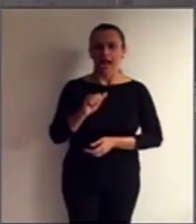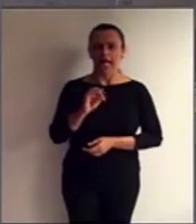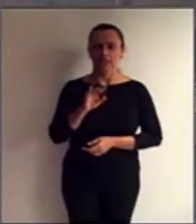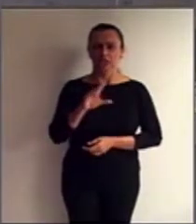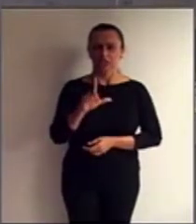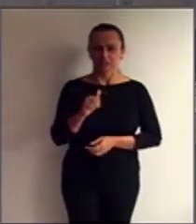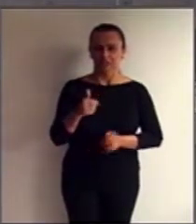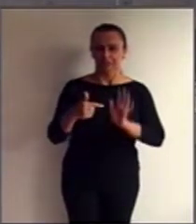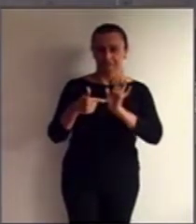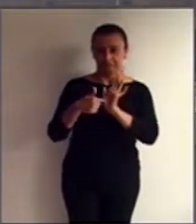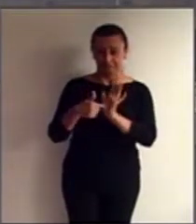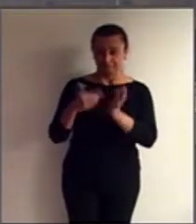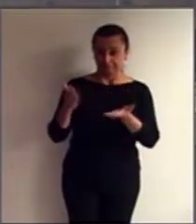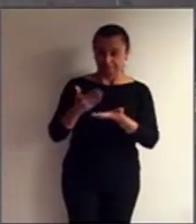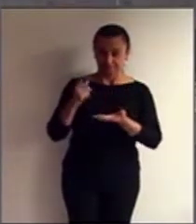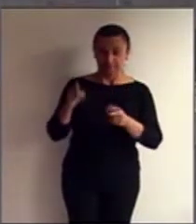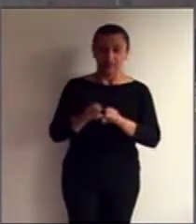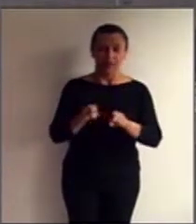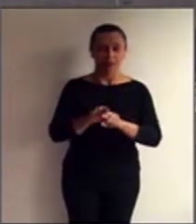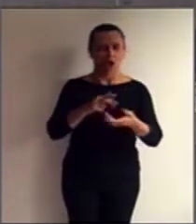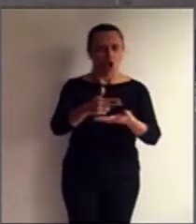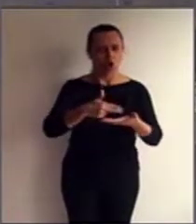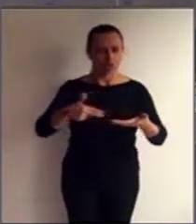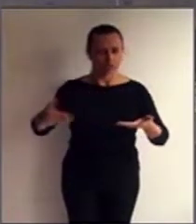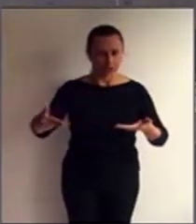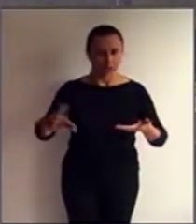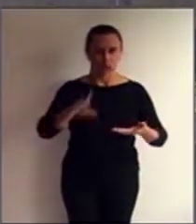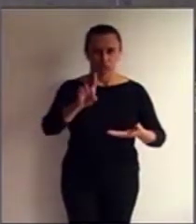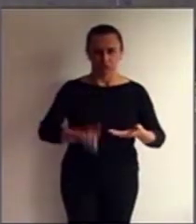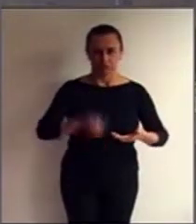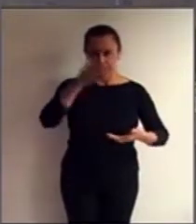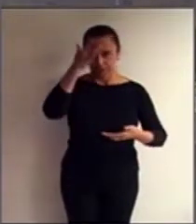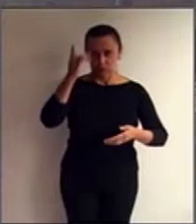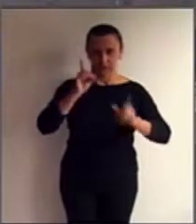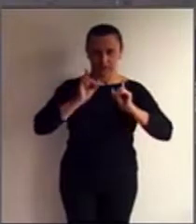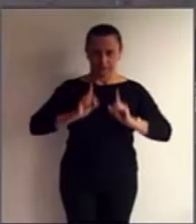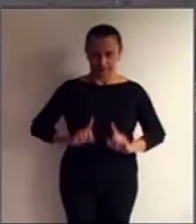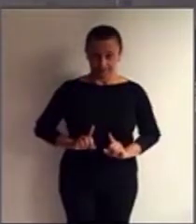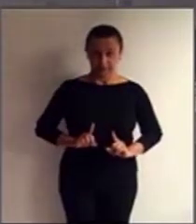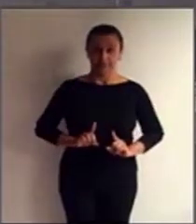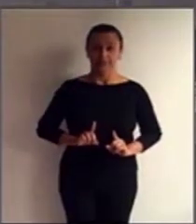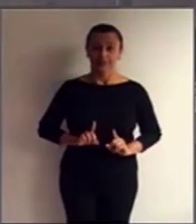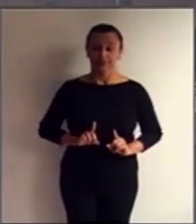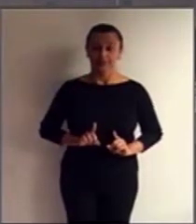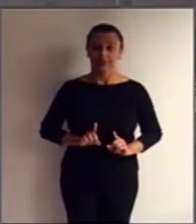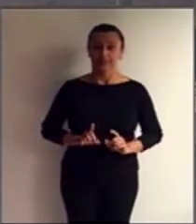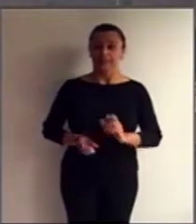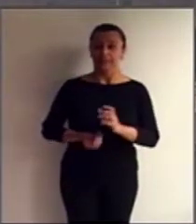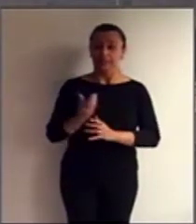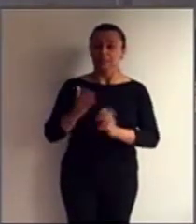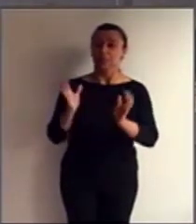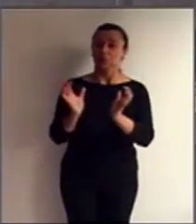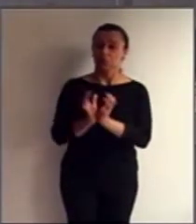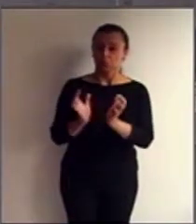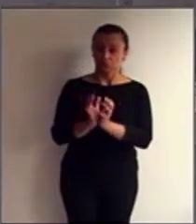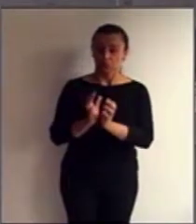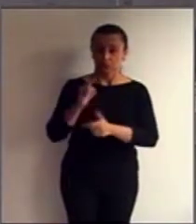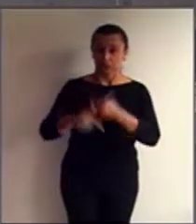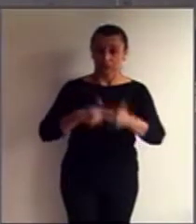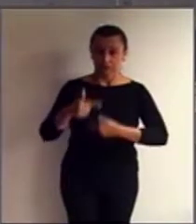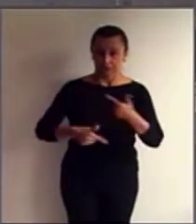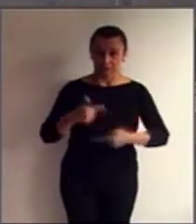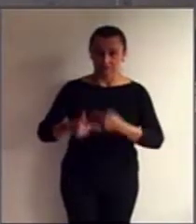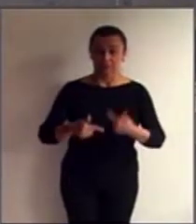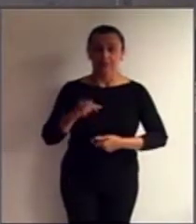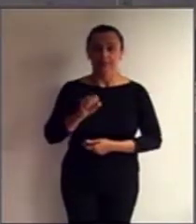Interdição Parcial e a Convenção sobre os Direitos da Pessoa com Deficiência, elaborada pelo Grupo de Trabalho